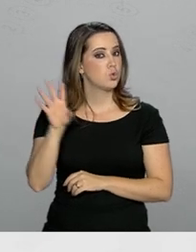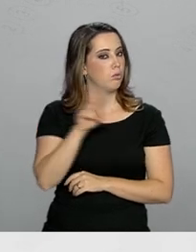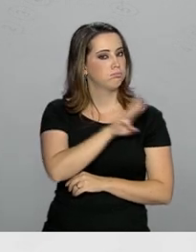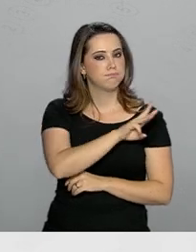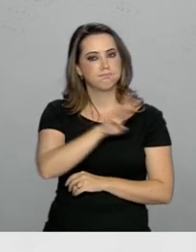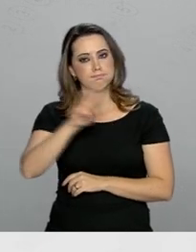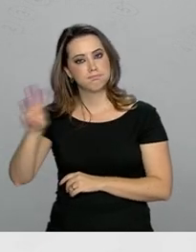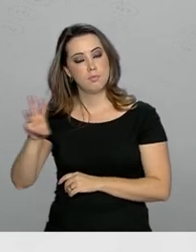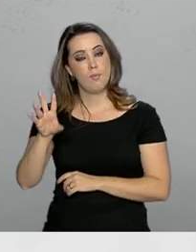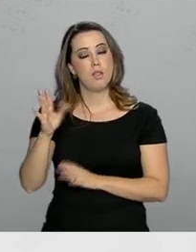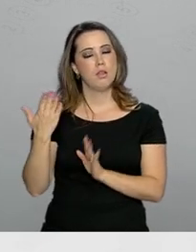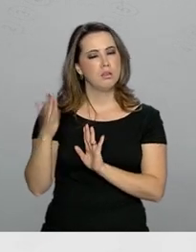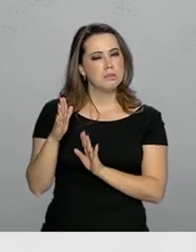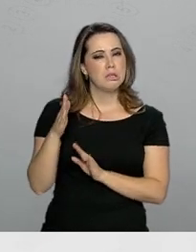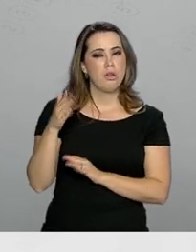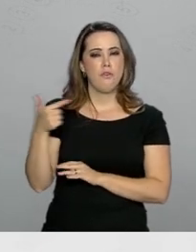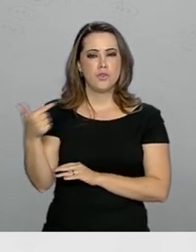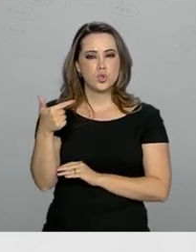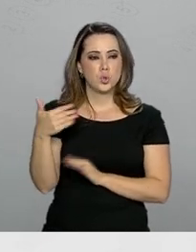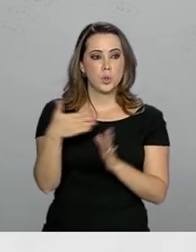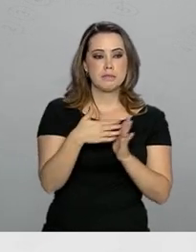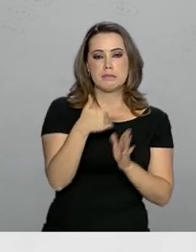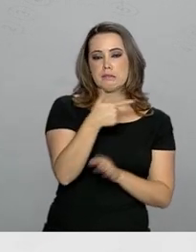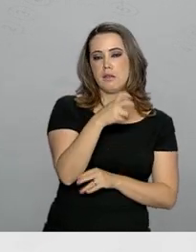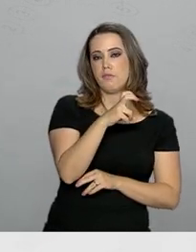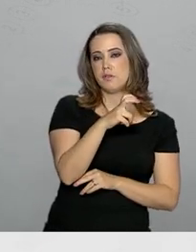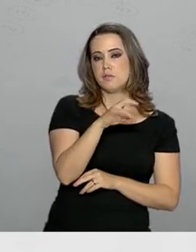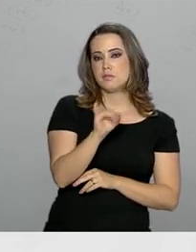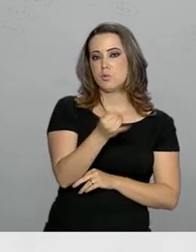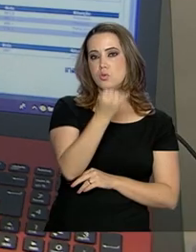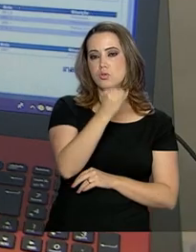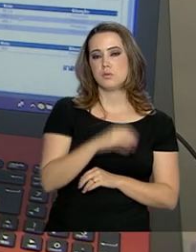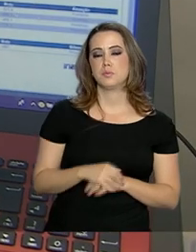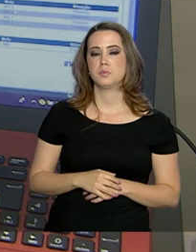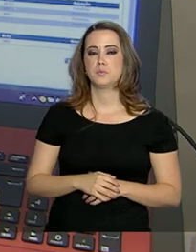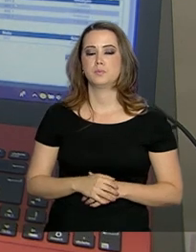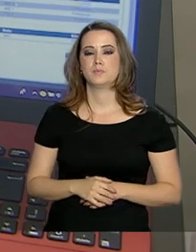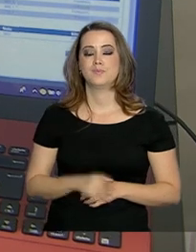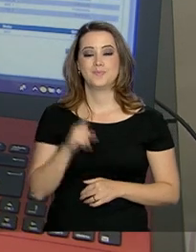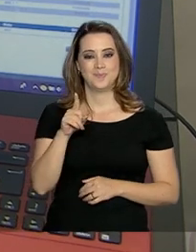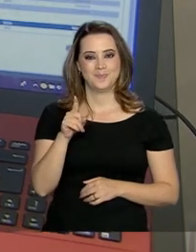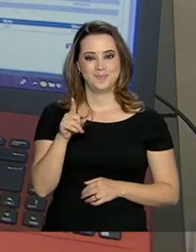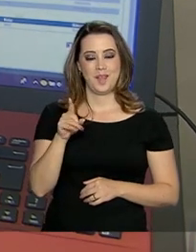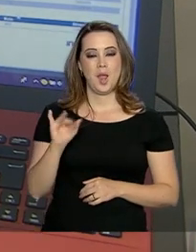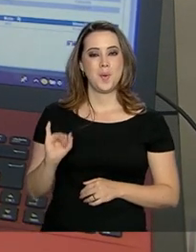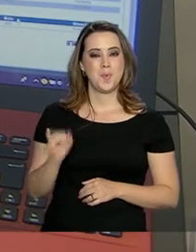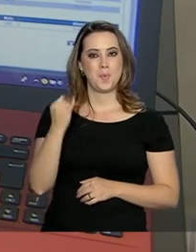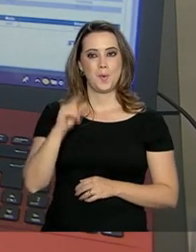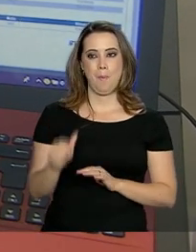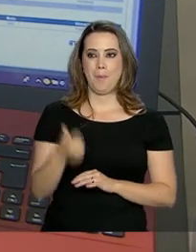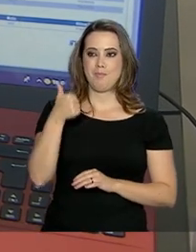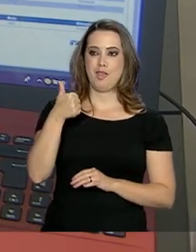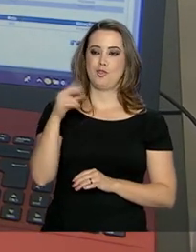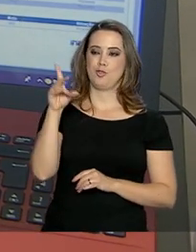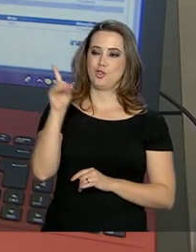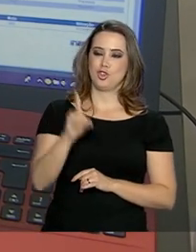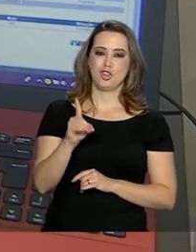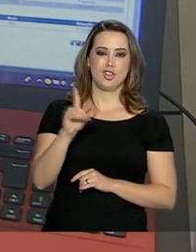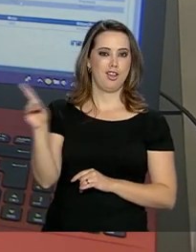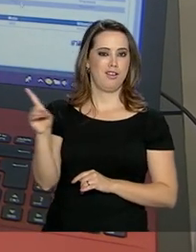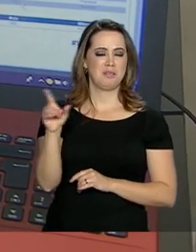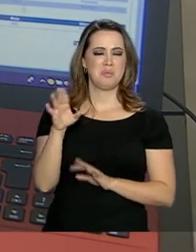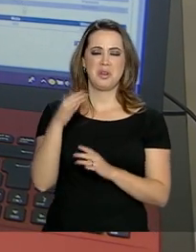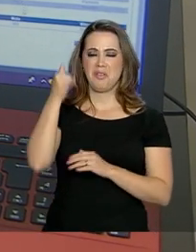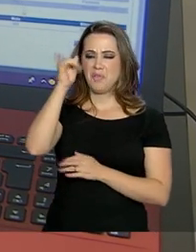internet, entre os dias 22 e 25 de janeiro. João Gabriel aproveitou o primeiro dia para evitar